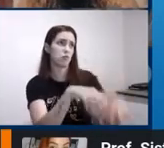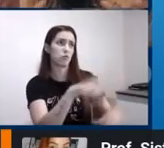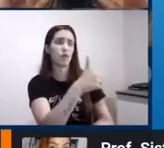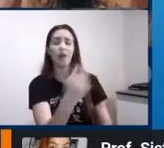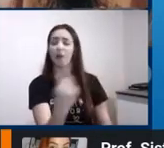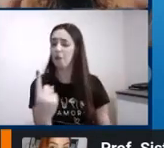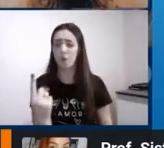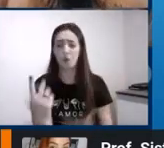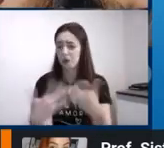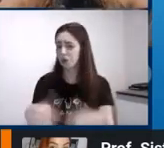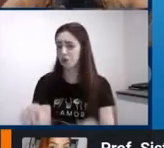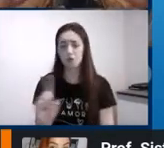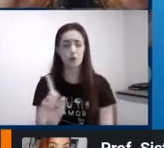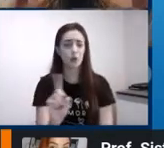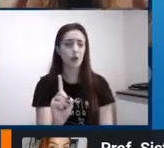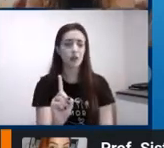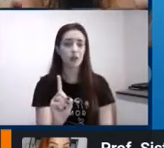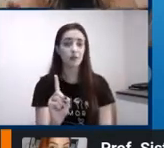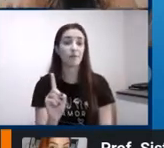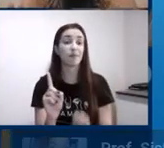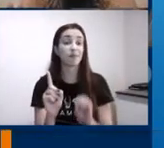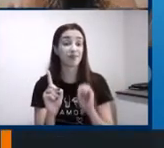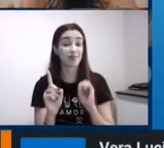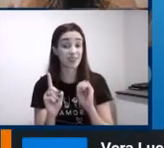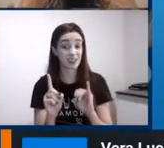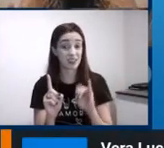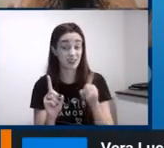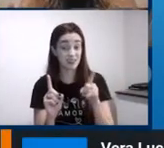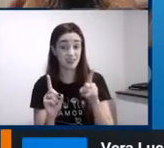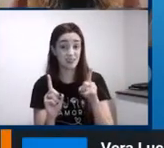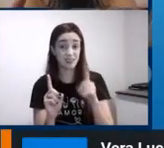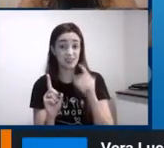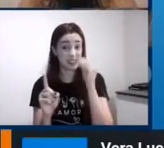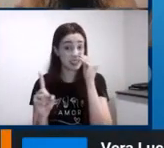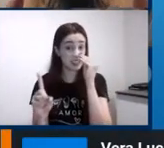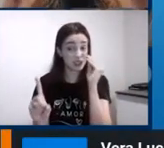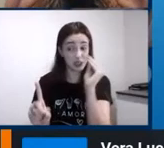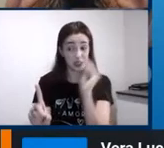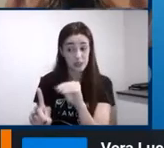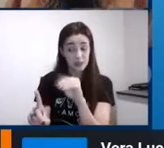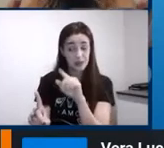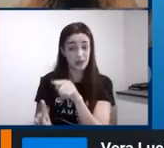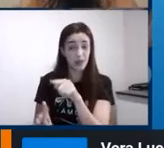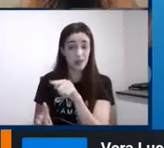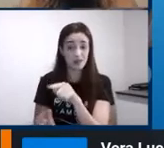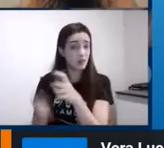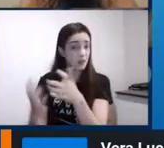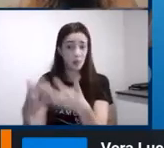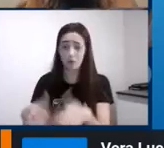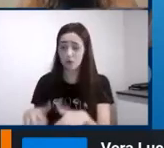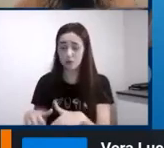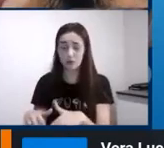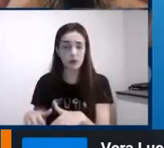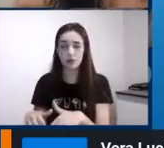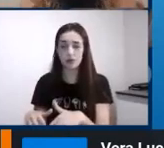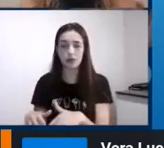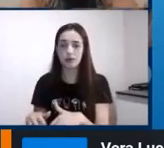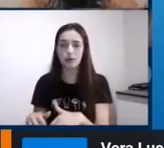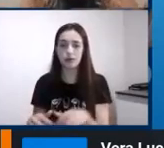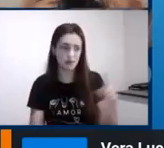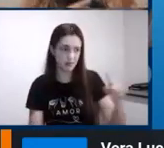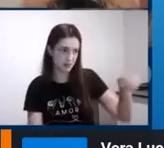se você for ao encontro desse funcionamento mais restrito você vai estar ajudando e vai estar